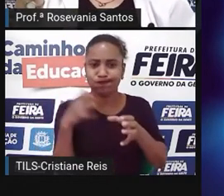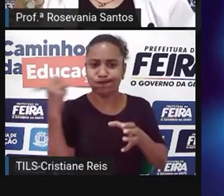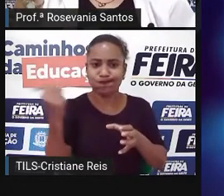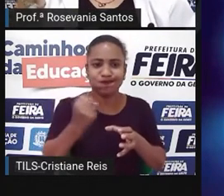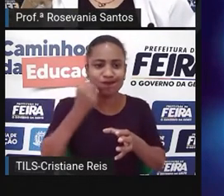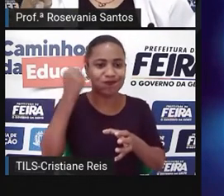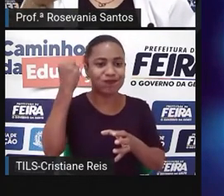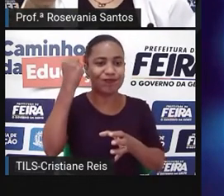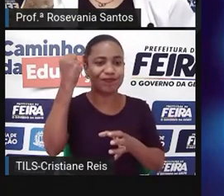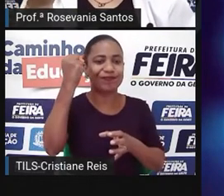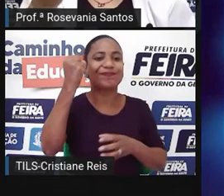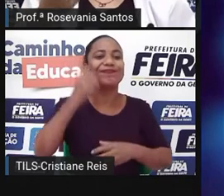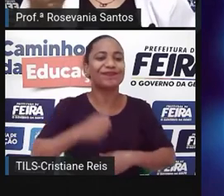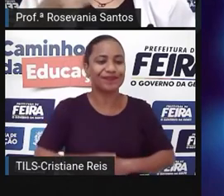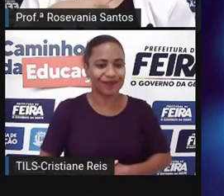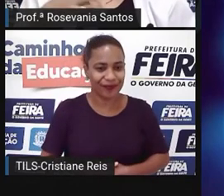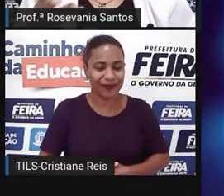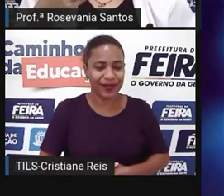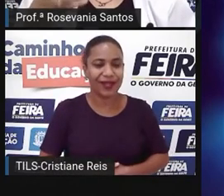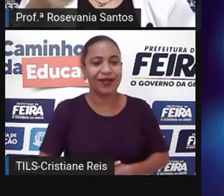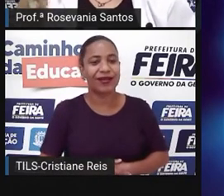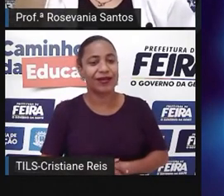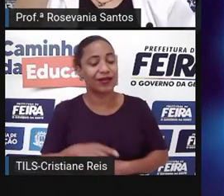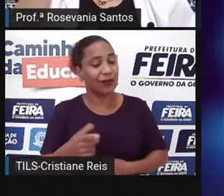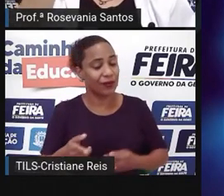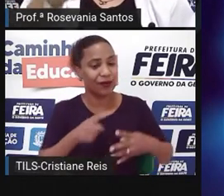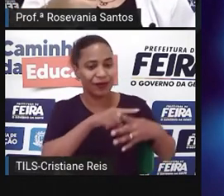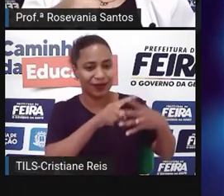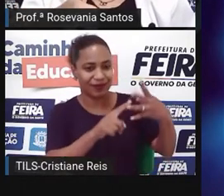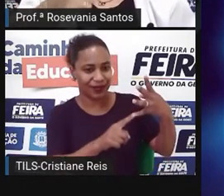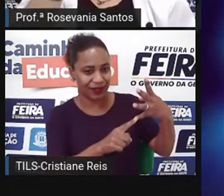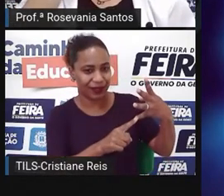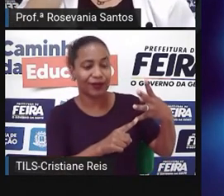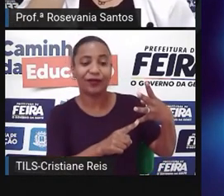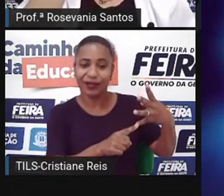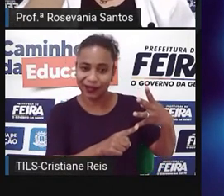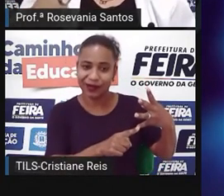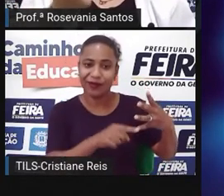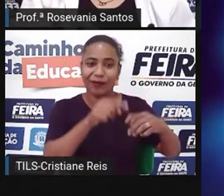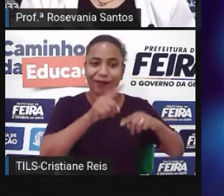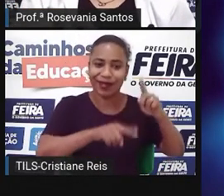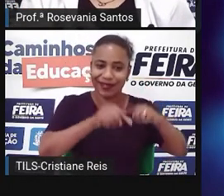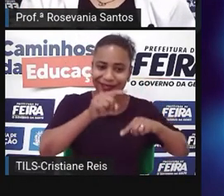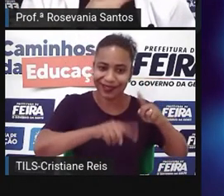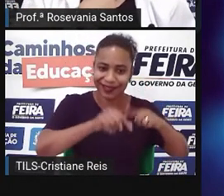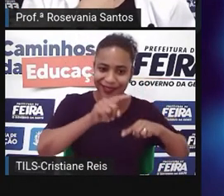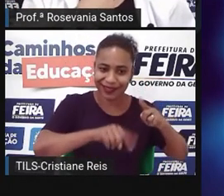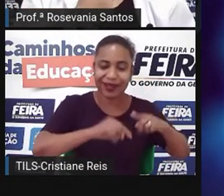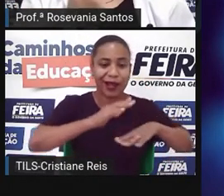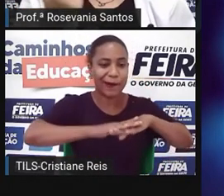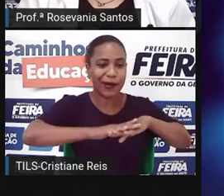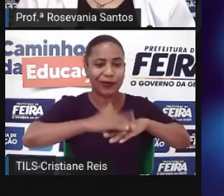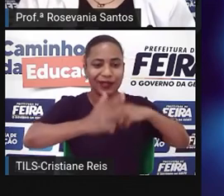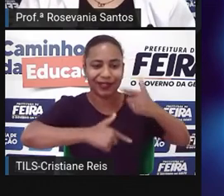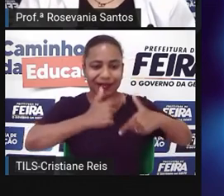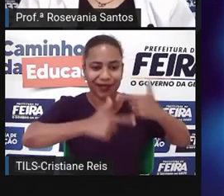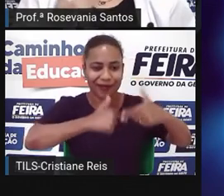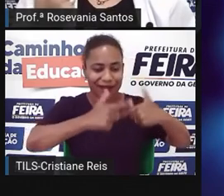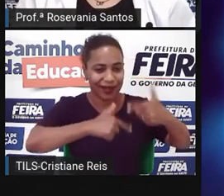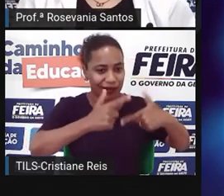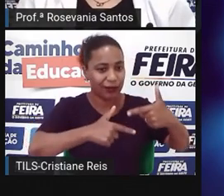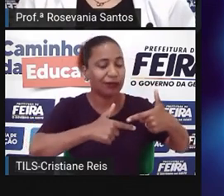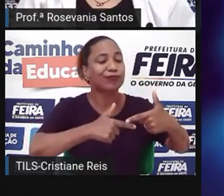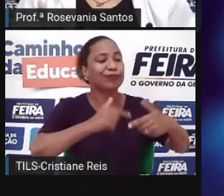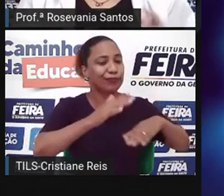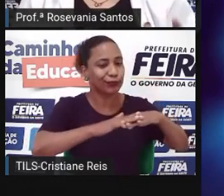do que foi no início, né, os tigres asiáticos da matéria-prima, da mão de obra, abundante e barata